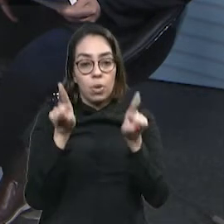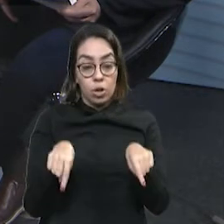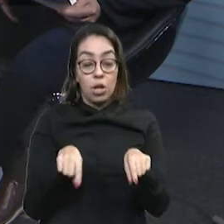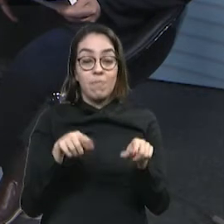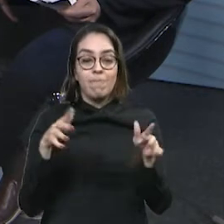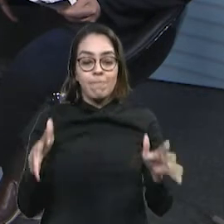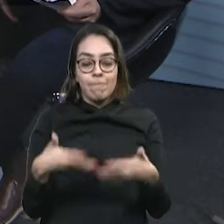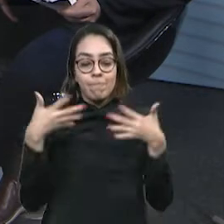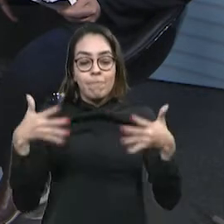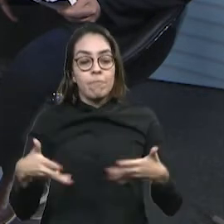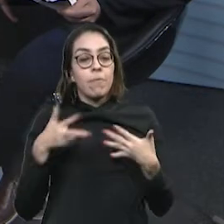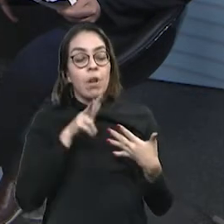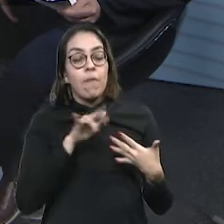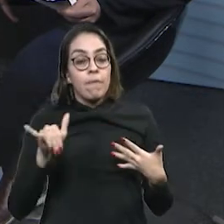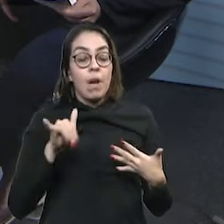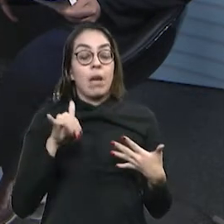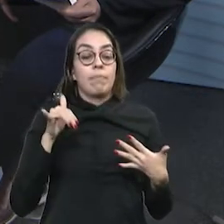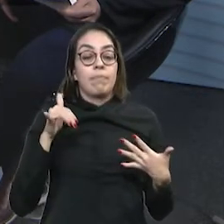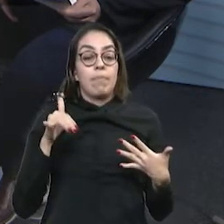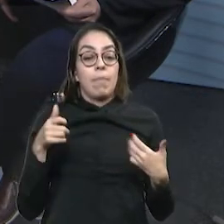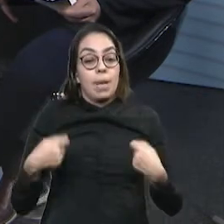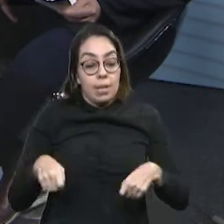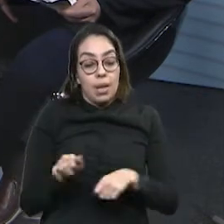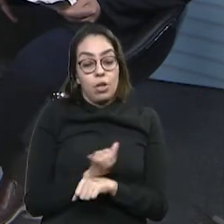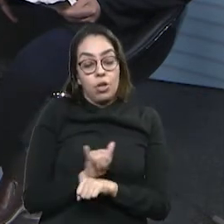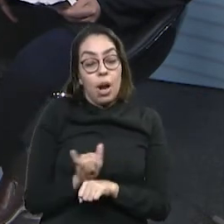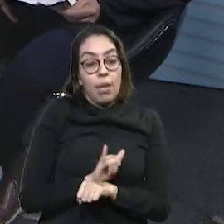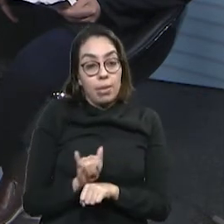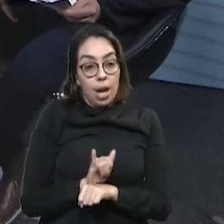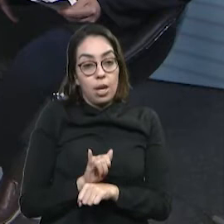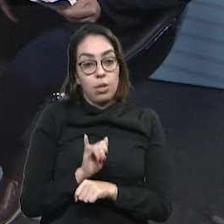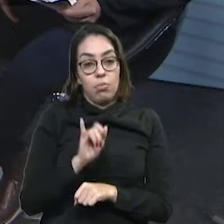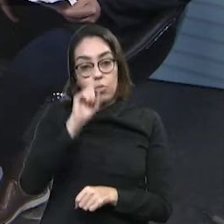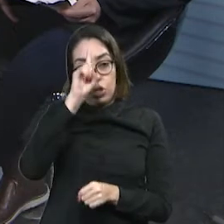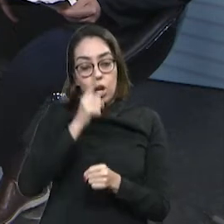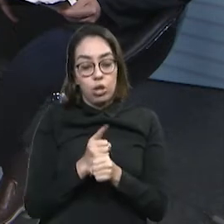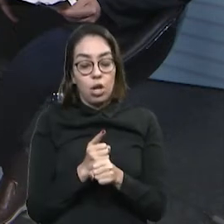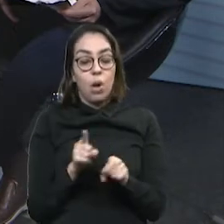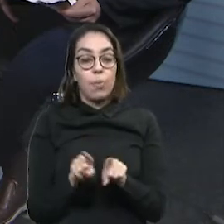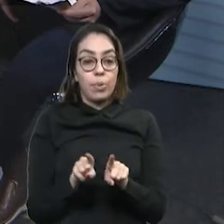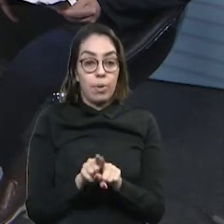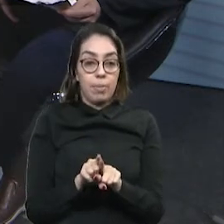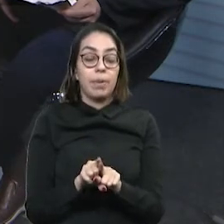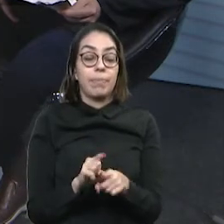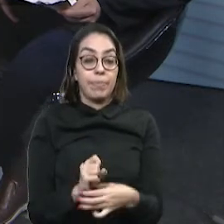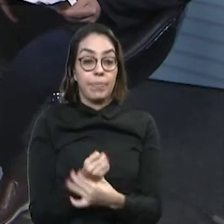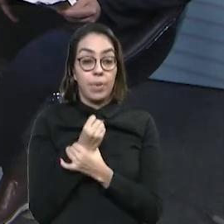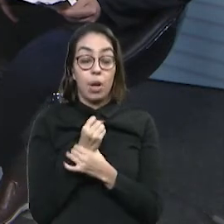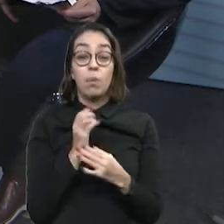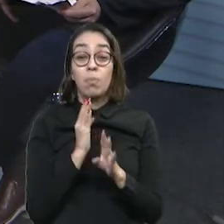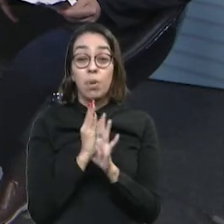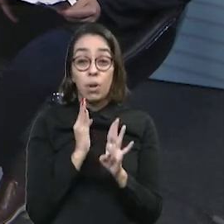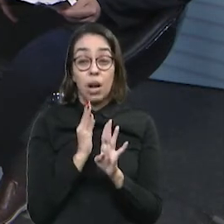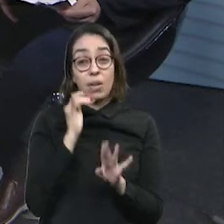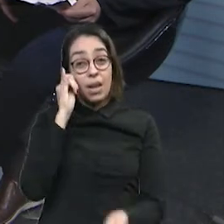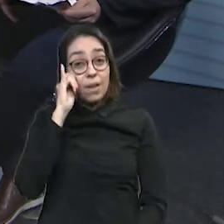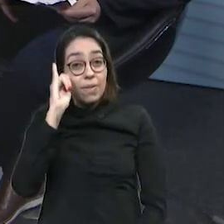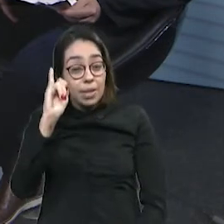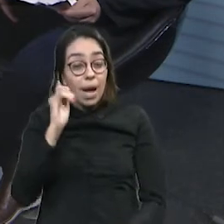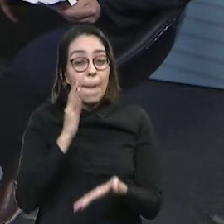a melhorar a sua eficiência de gestão internamente. Caso contrário, ele vai aderir a um parcelamento para não cumprir.